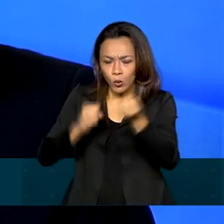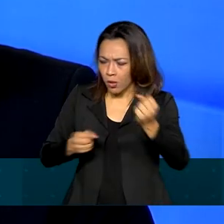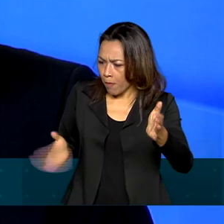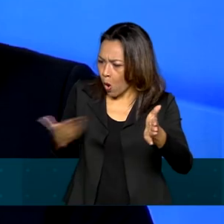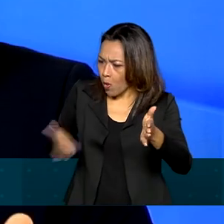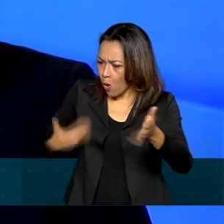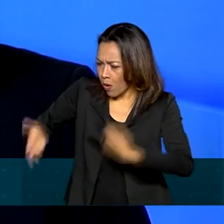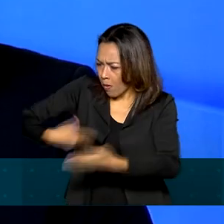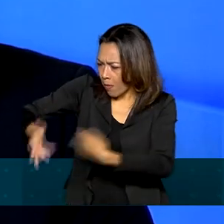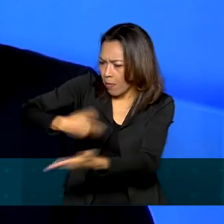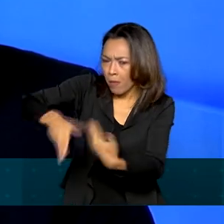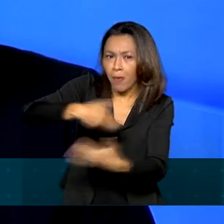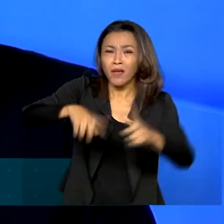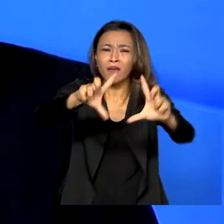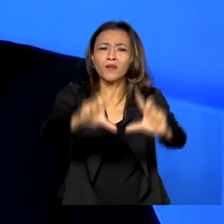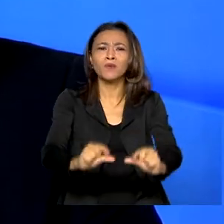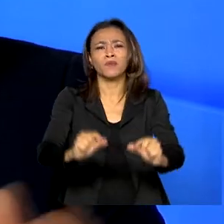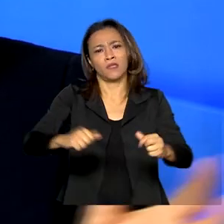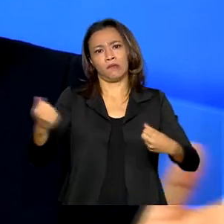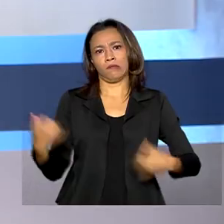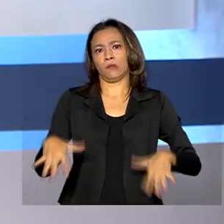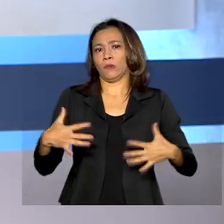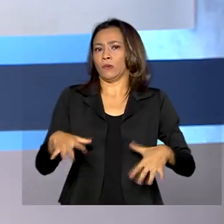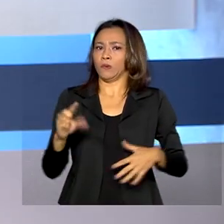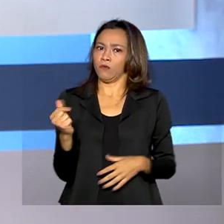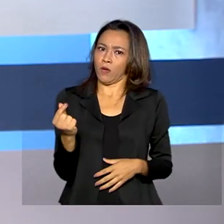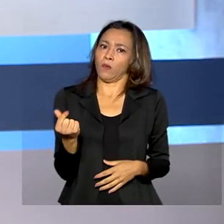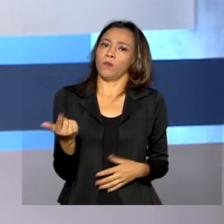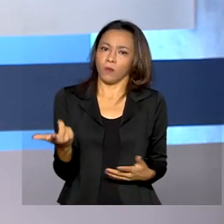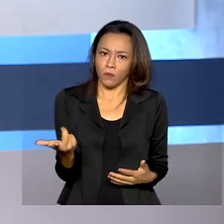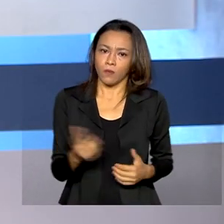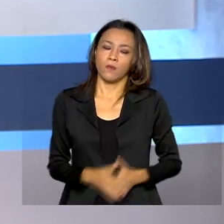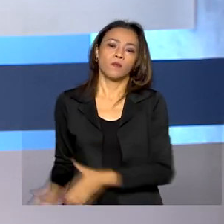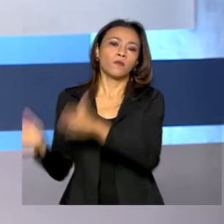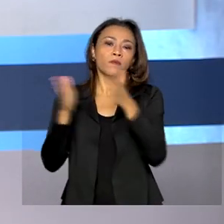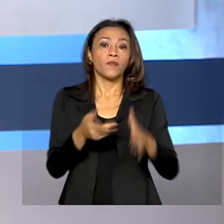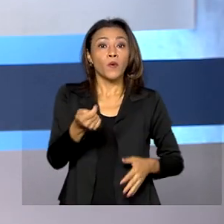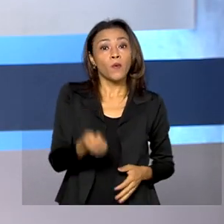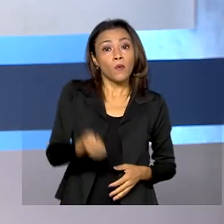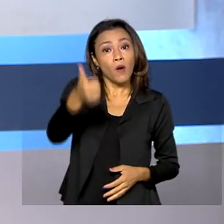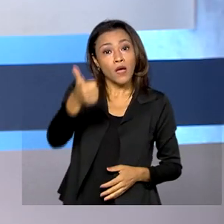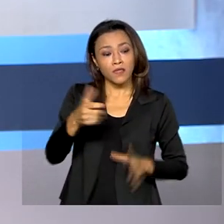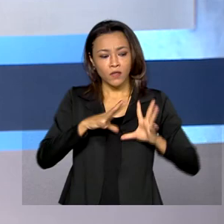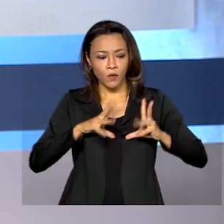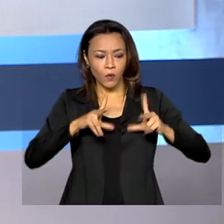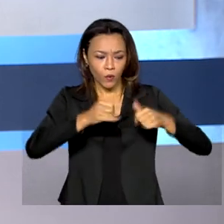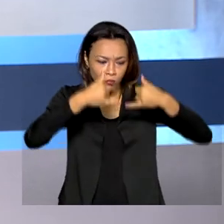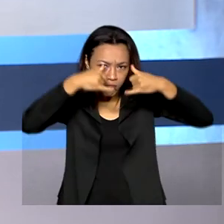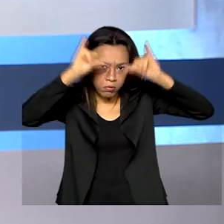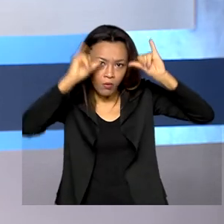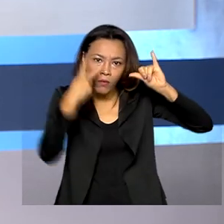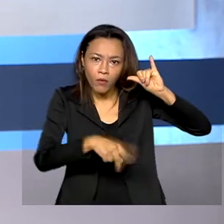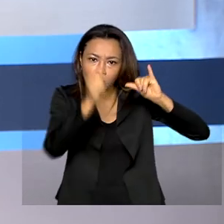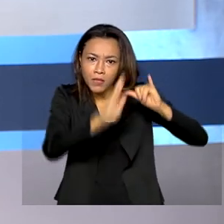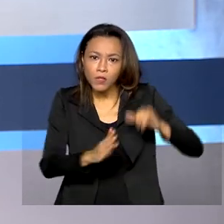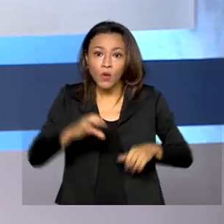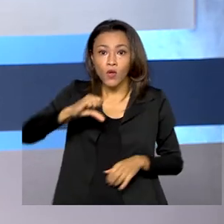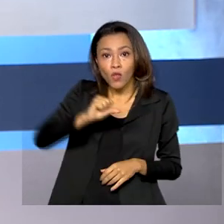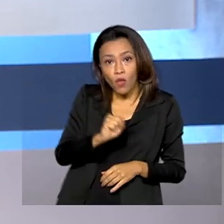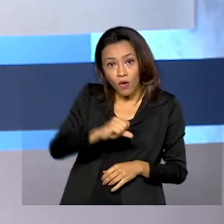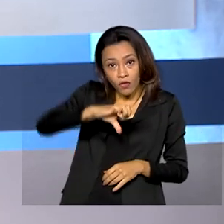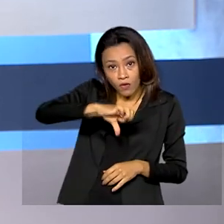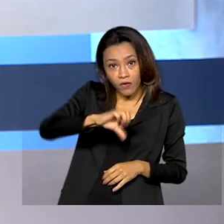reduzir os custos dessas tecnologias. Quase todo o rebanho bovino brasileiro, 98%,